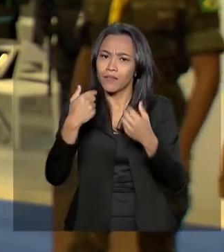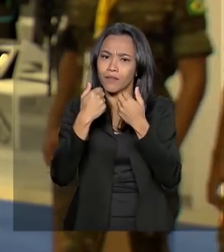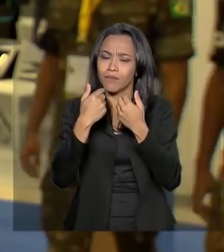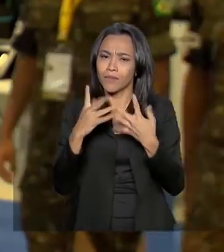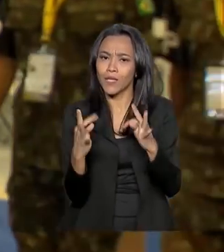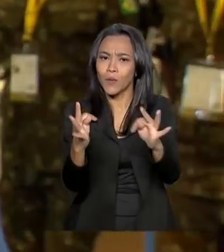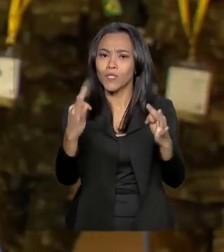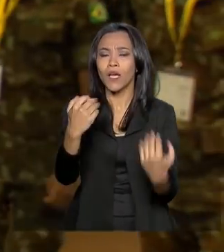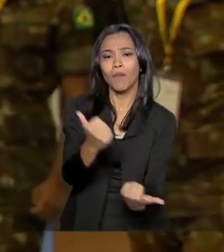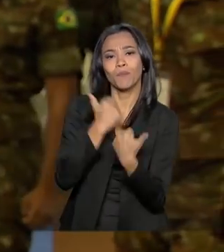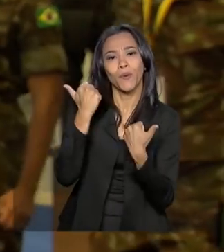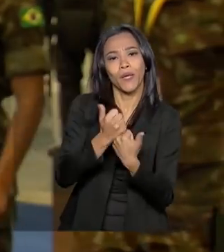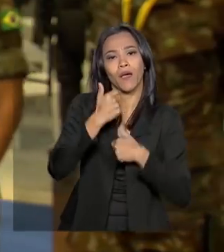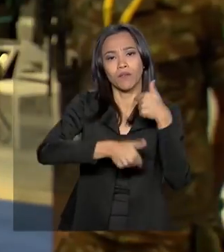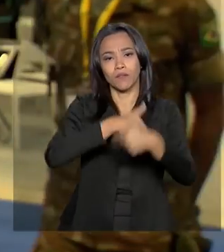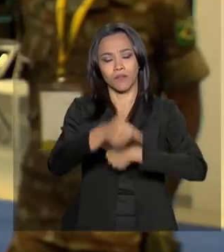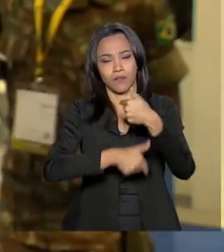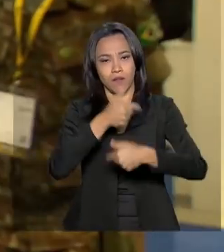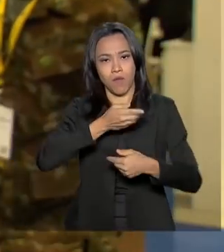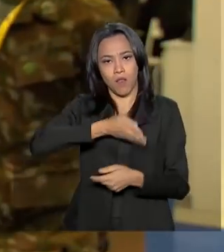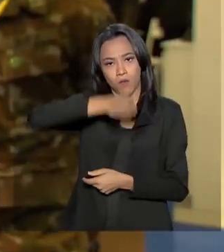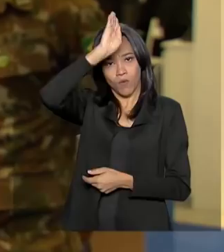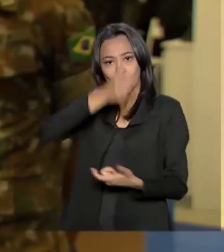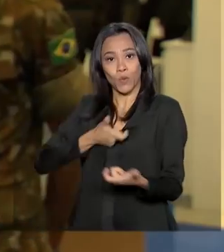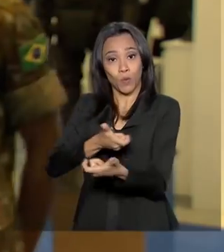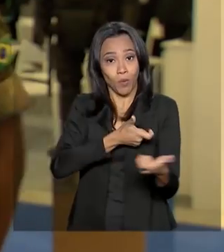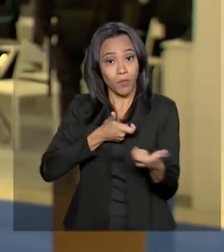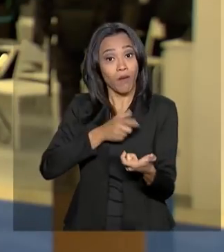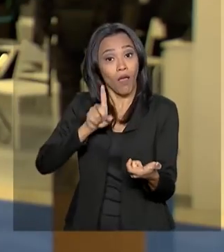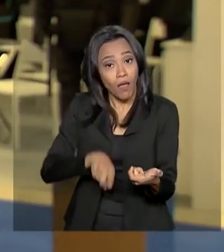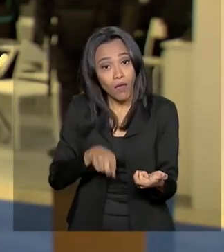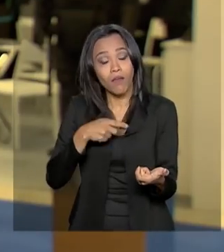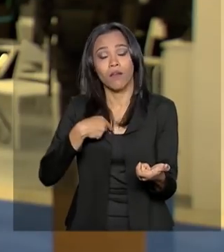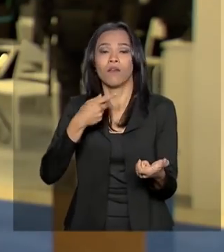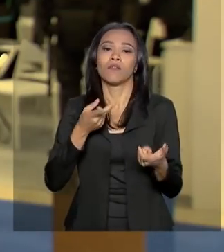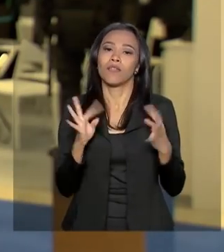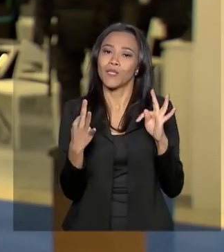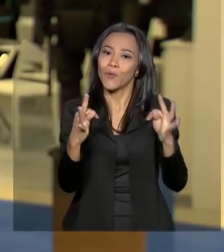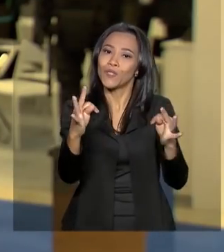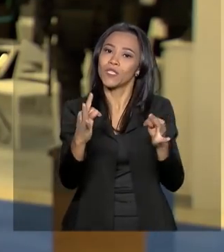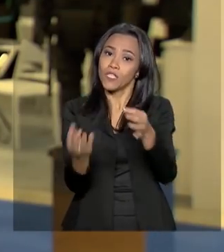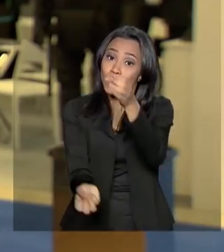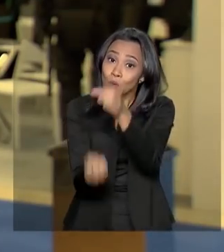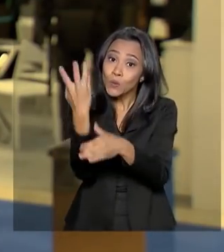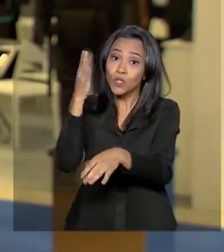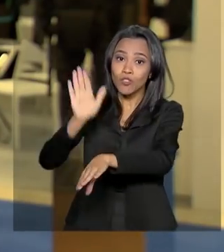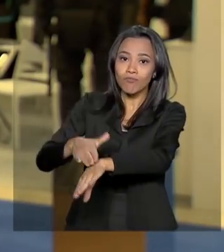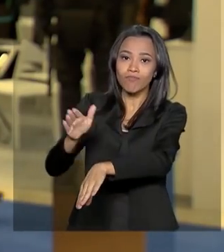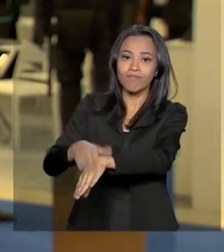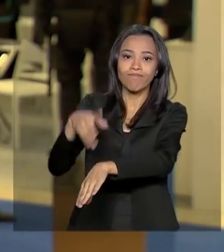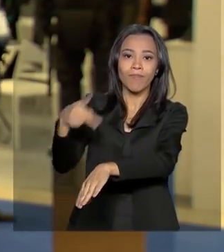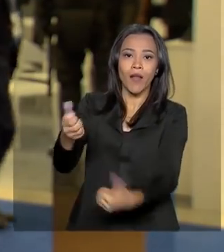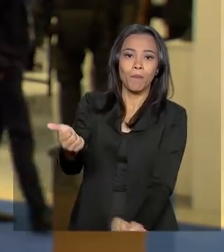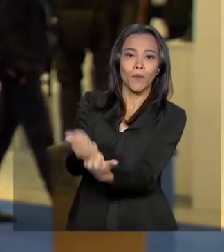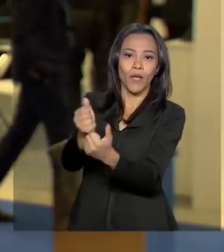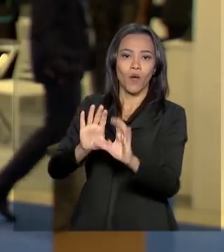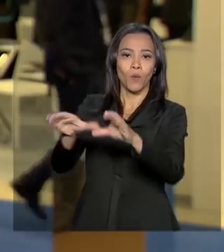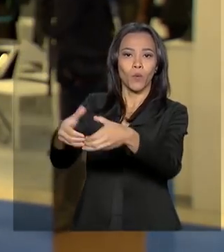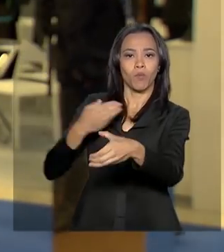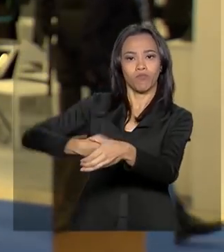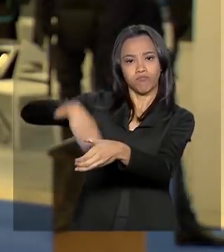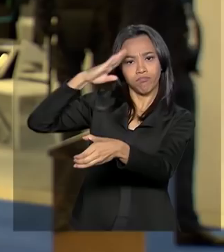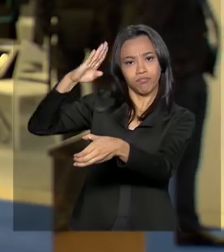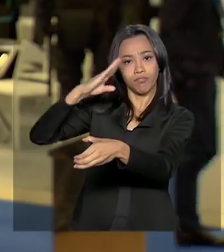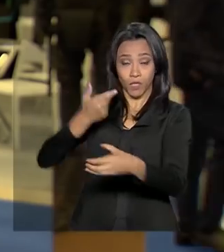de bombeiros. É uma tecnologia que nasceu para as Forças Armadas e está sendo empregada hoje